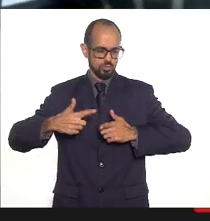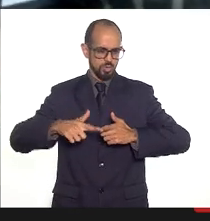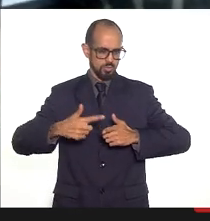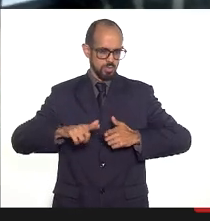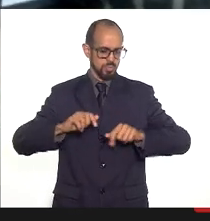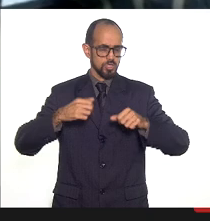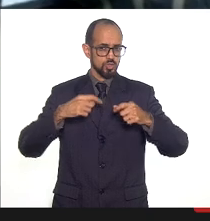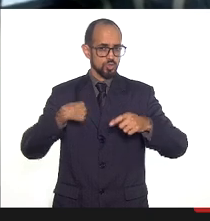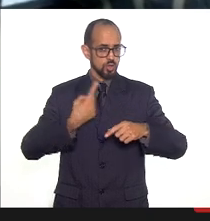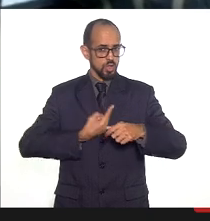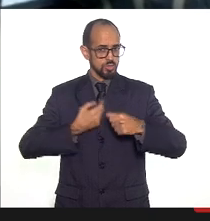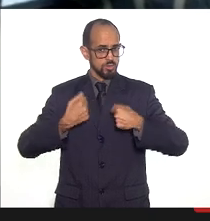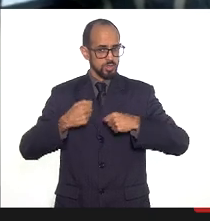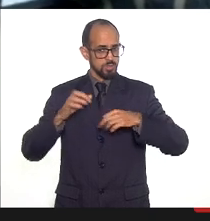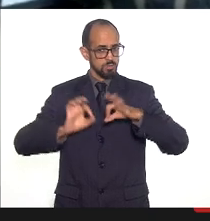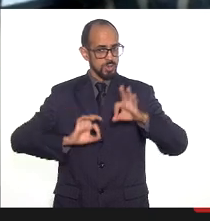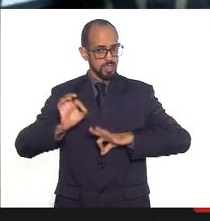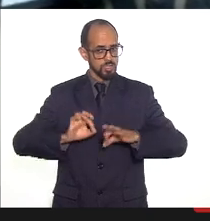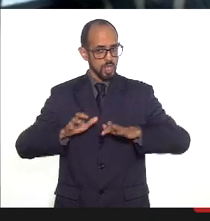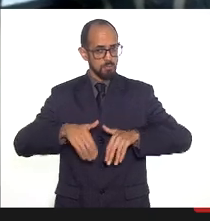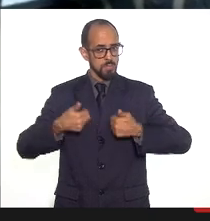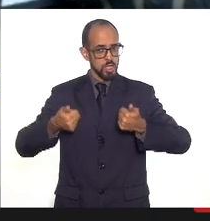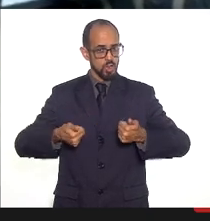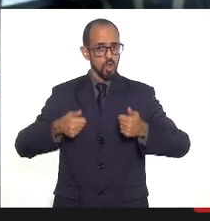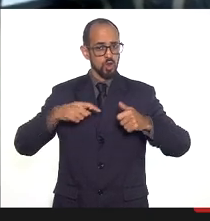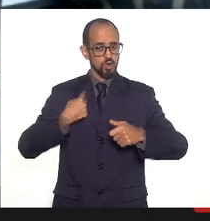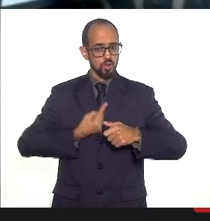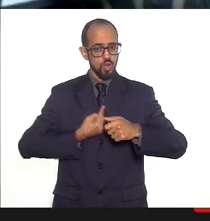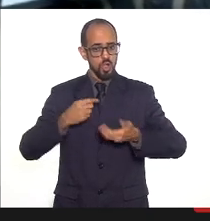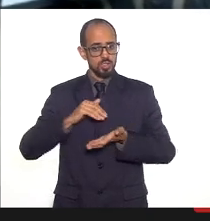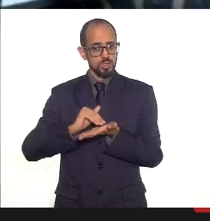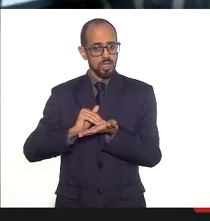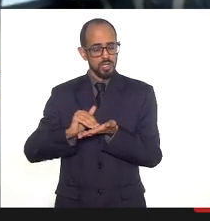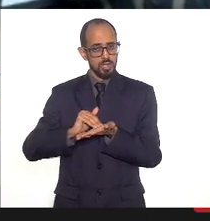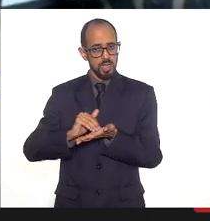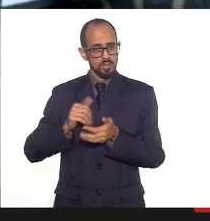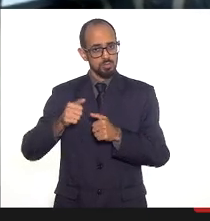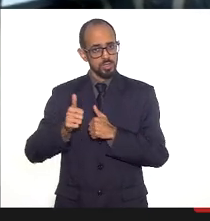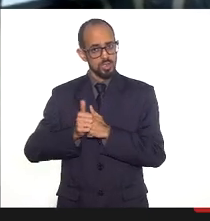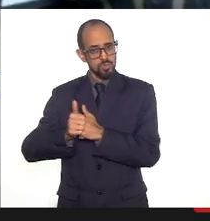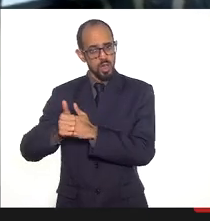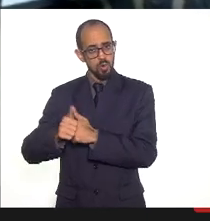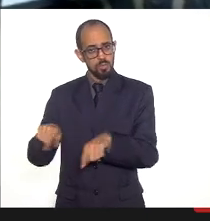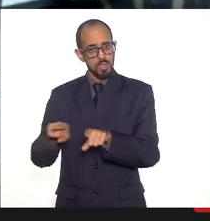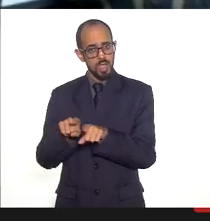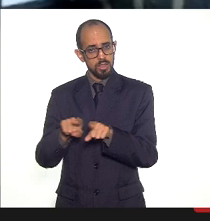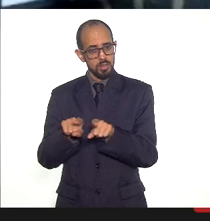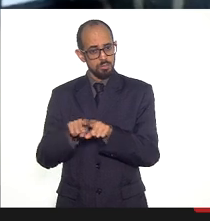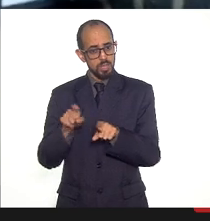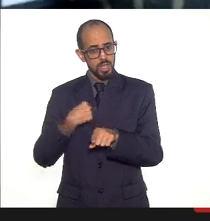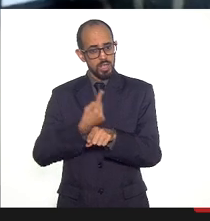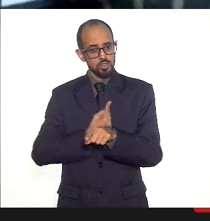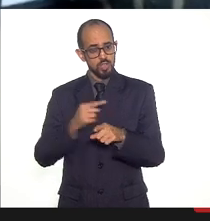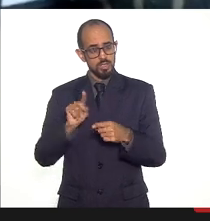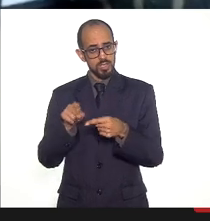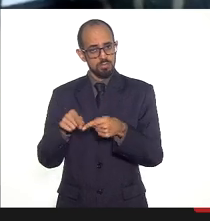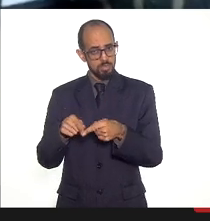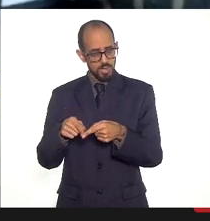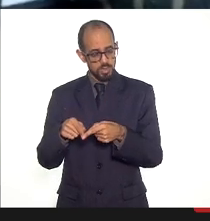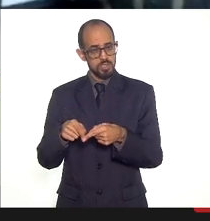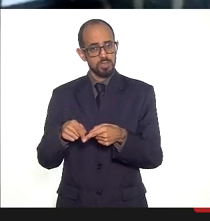precisa planejar melhor eu acho que a gente enquanto secretaria de saúde precisa acompanhar melhor as nossas metas planejadas